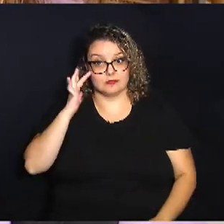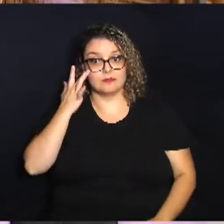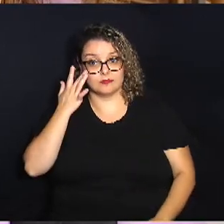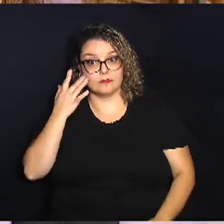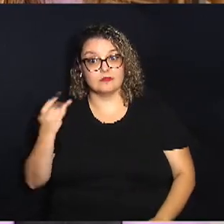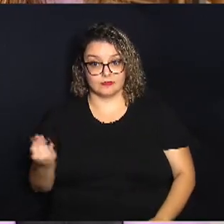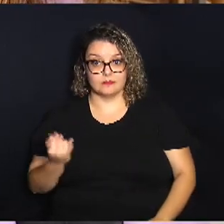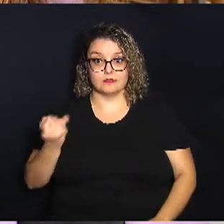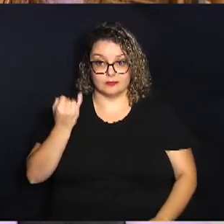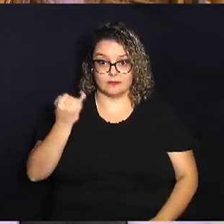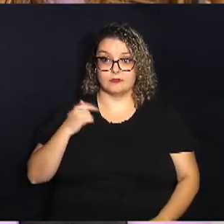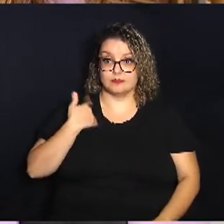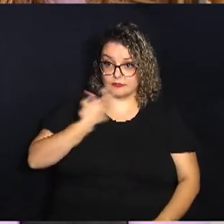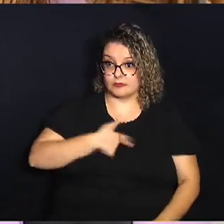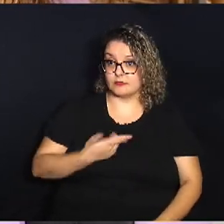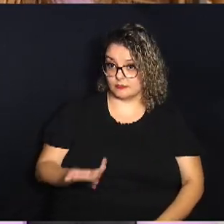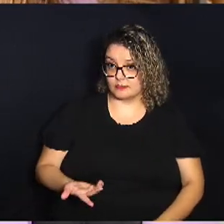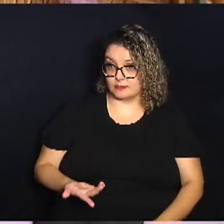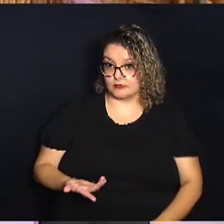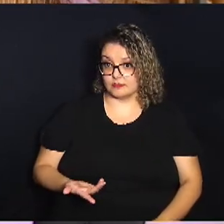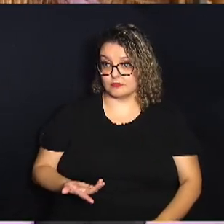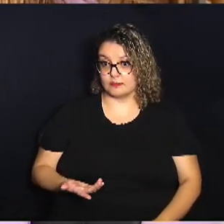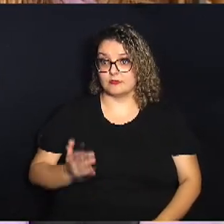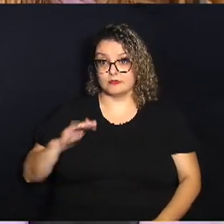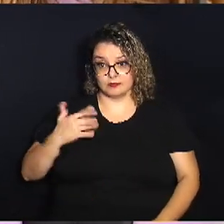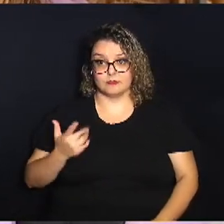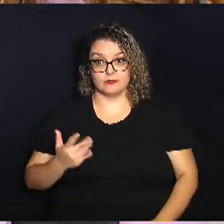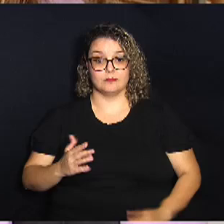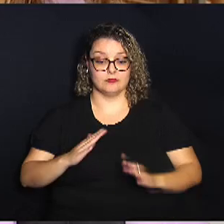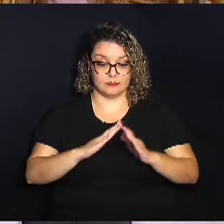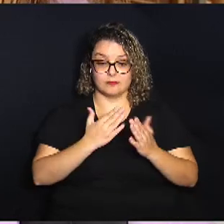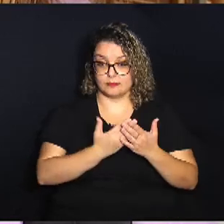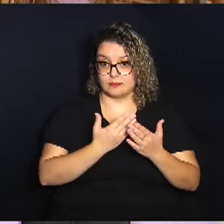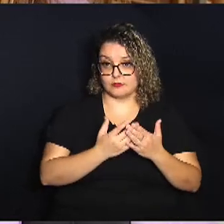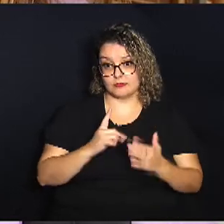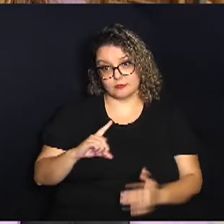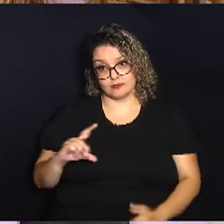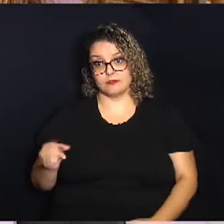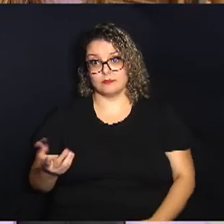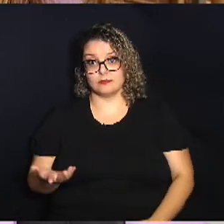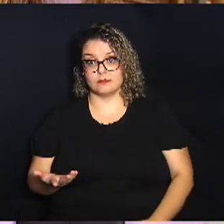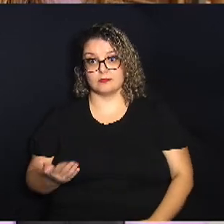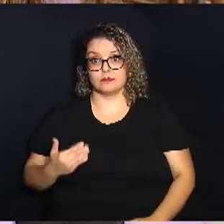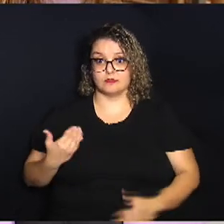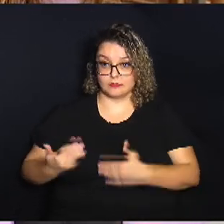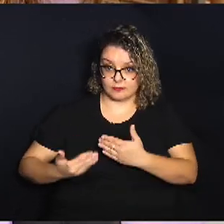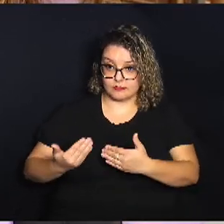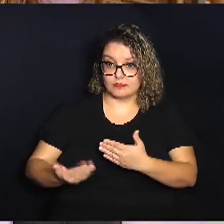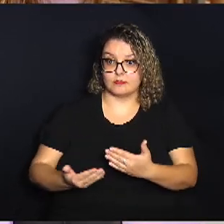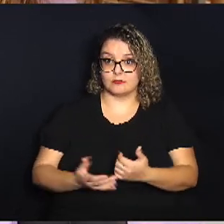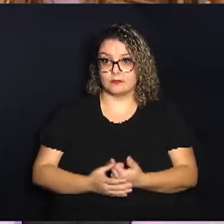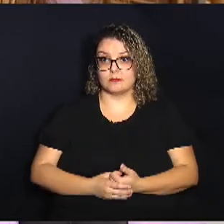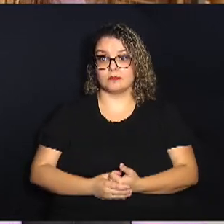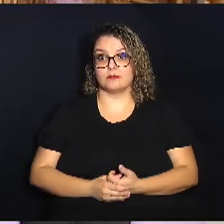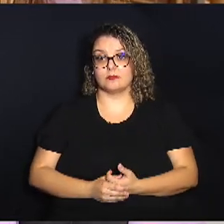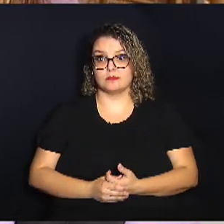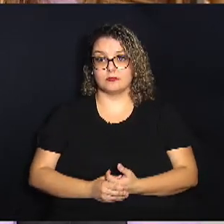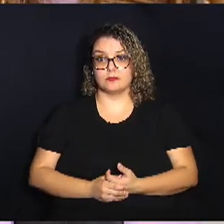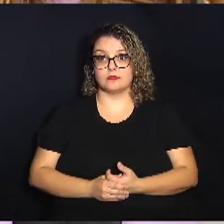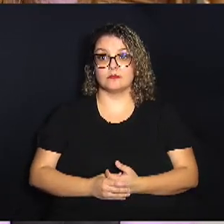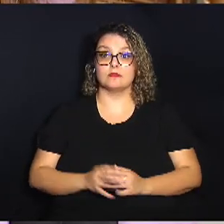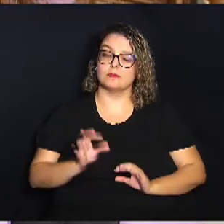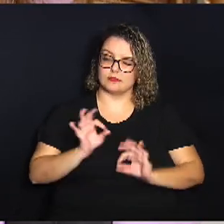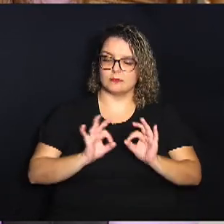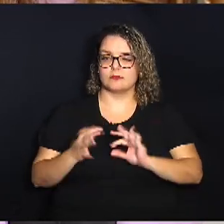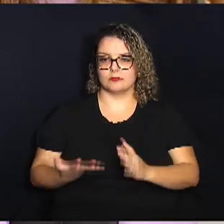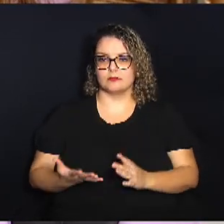importante para a gente quando a gente sair da escola é um passo que a gente meio que se prevenir quando